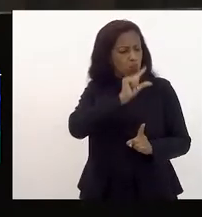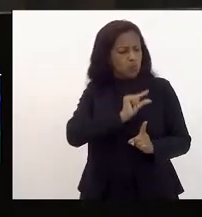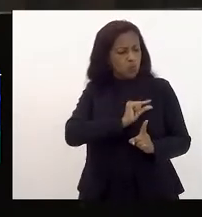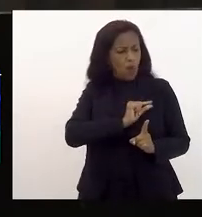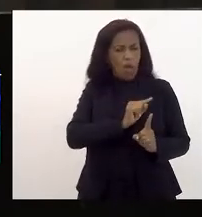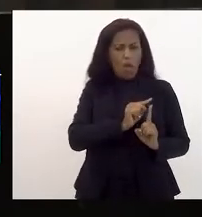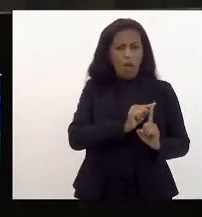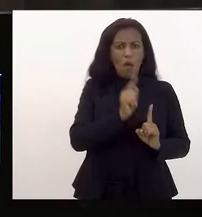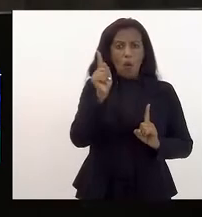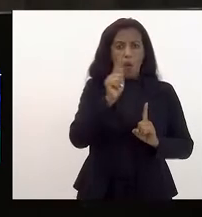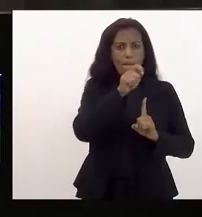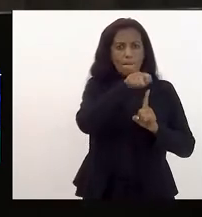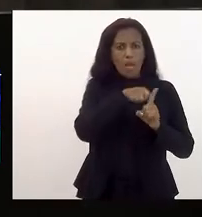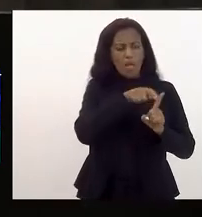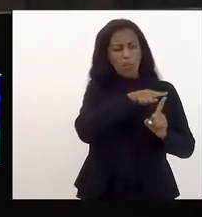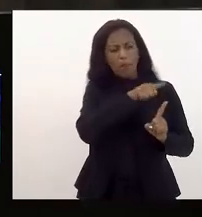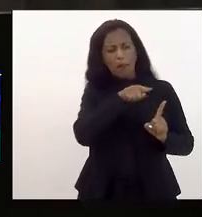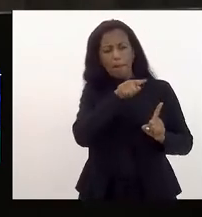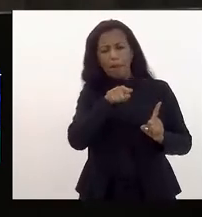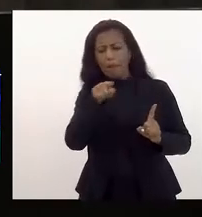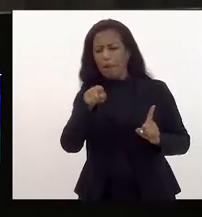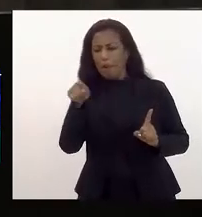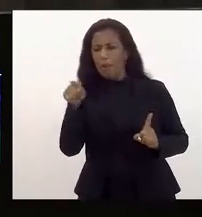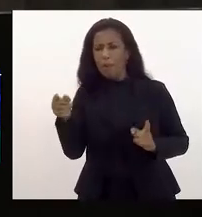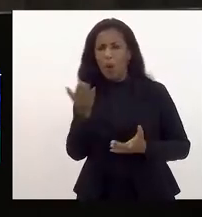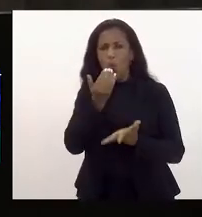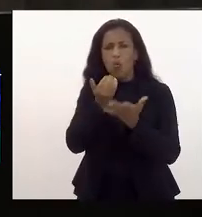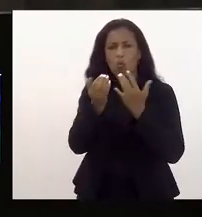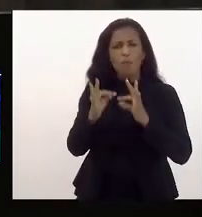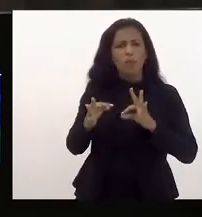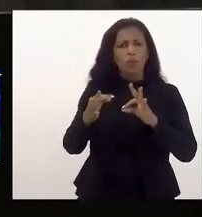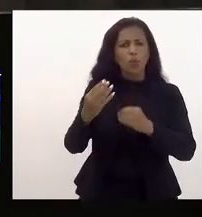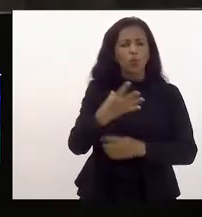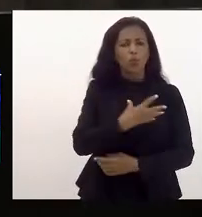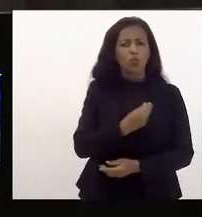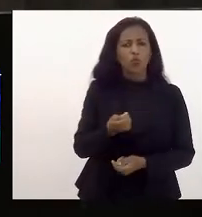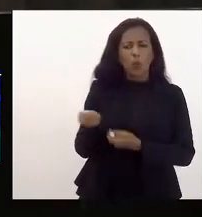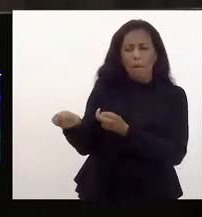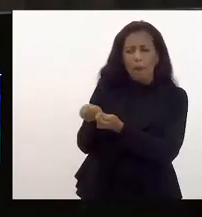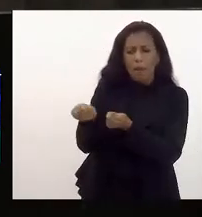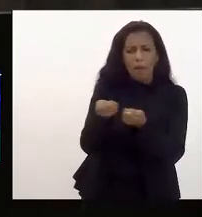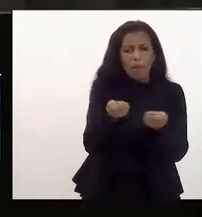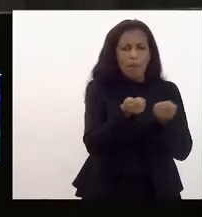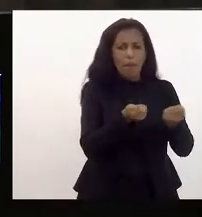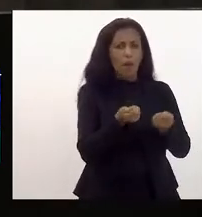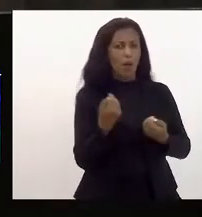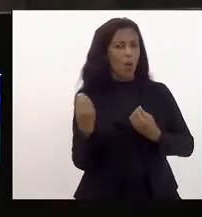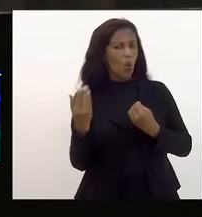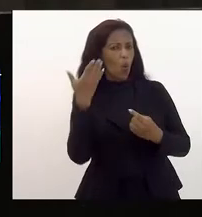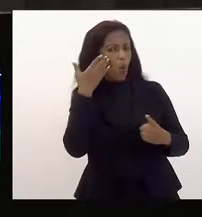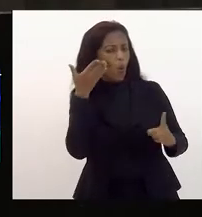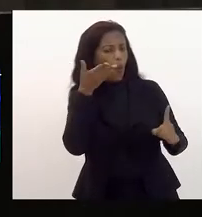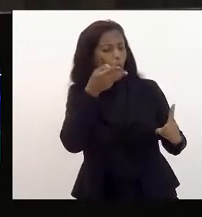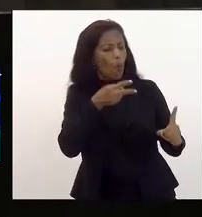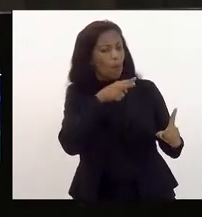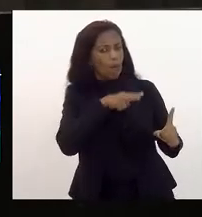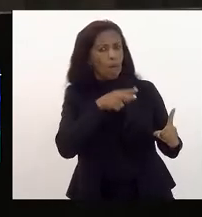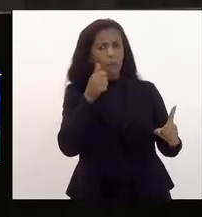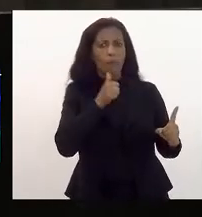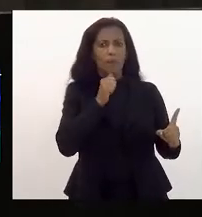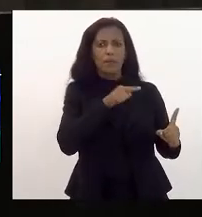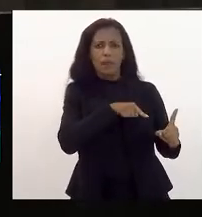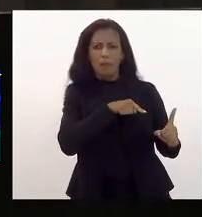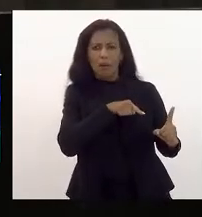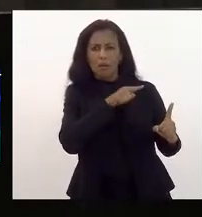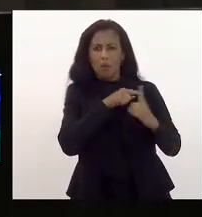curto orçamento render o mês inteiro e alimentar todos os seus filhos. Então, como olhar para essa mãe de família, para essa mãe